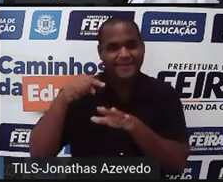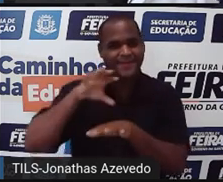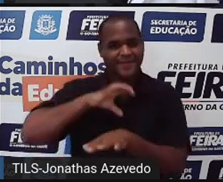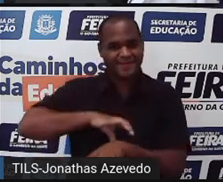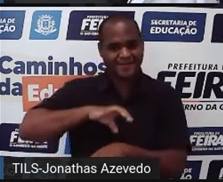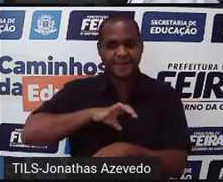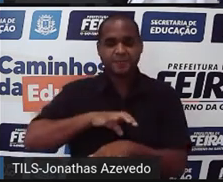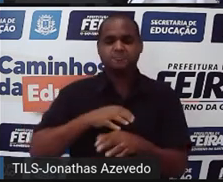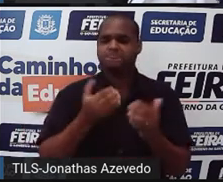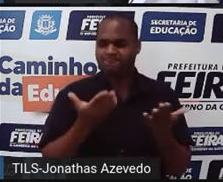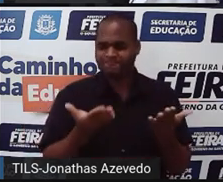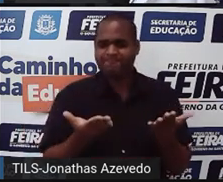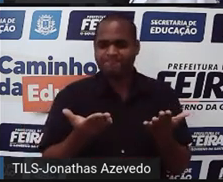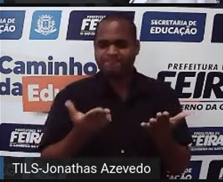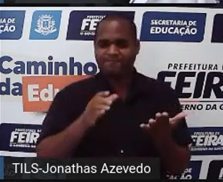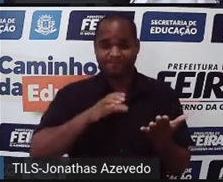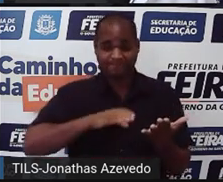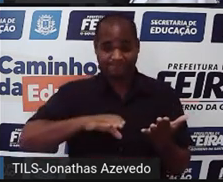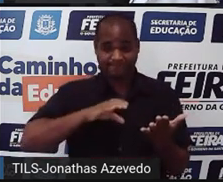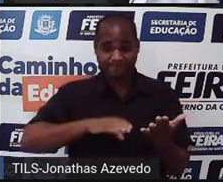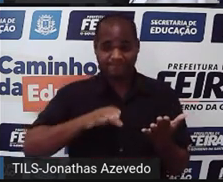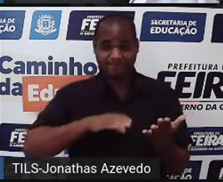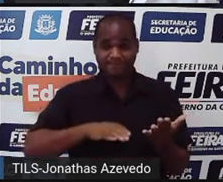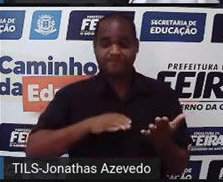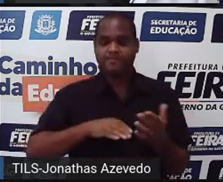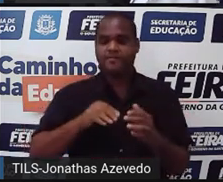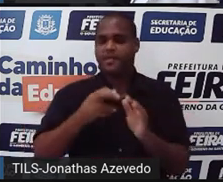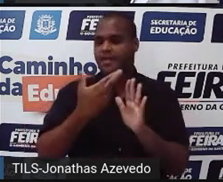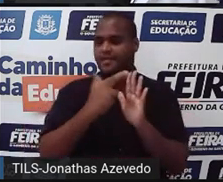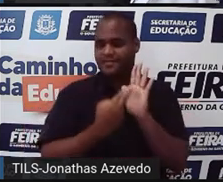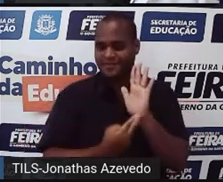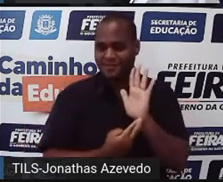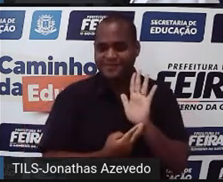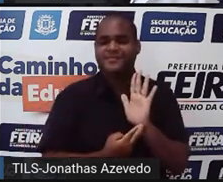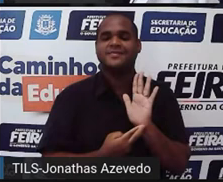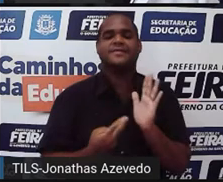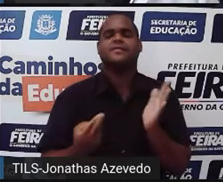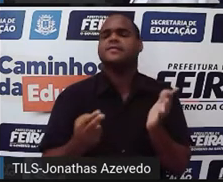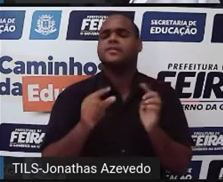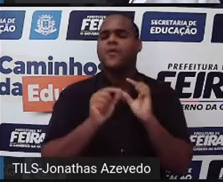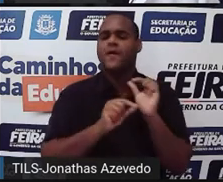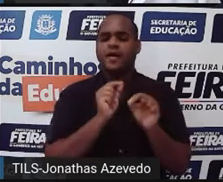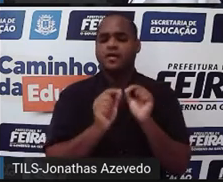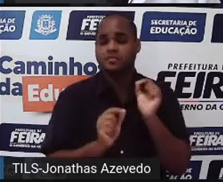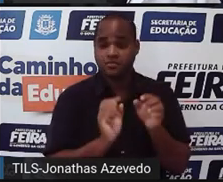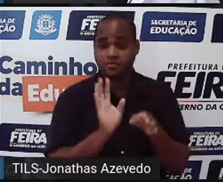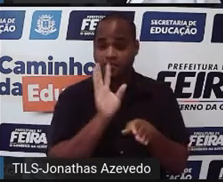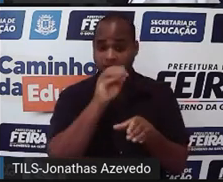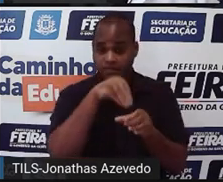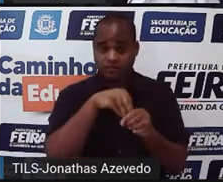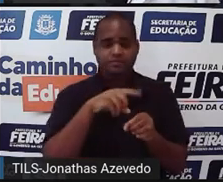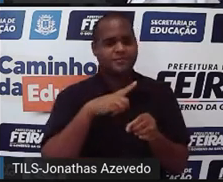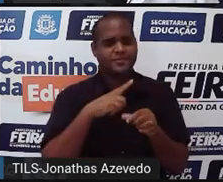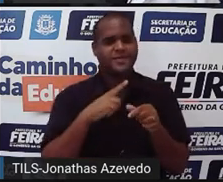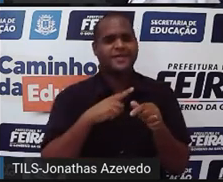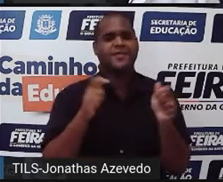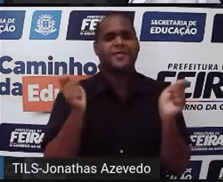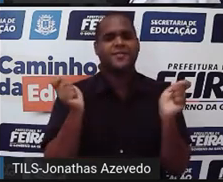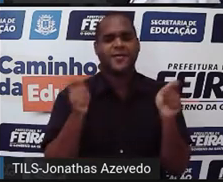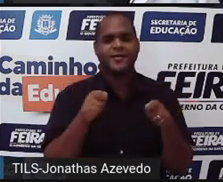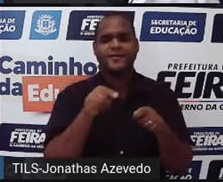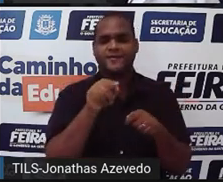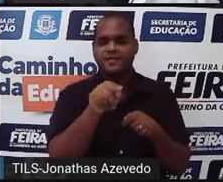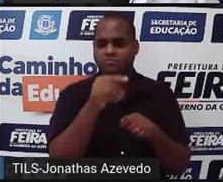de português, né? Língua portuguesa, redação, porque lá, basicamente, você